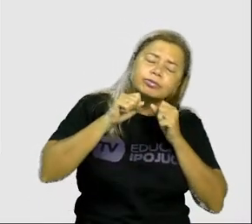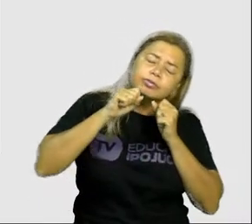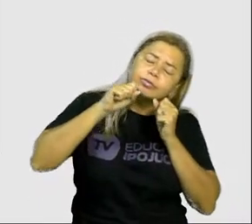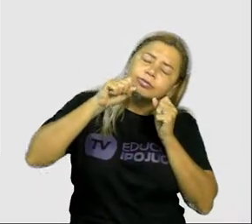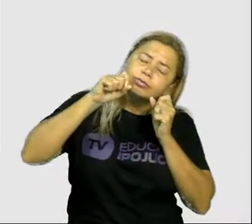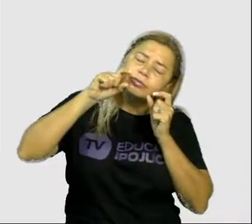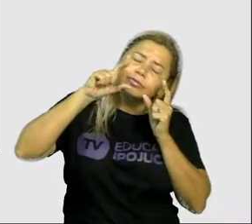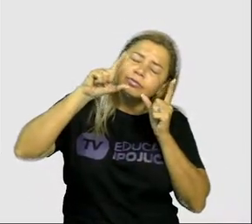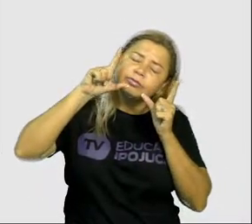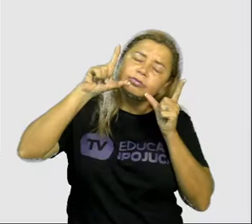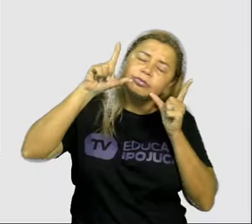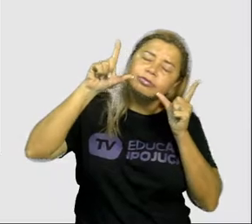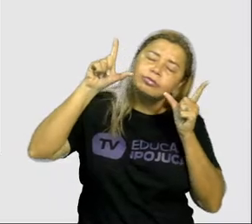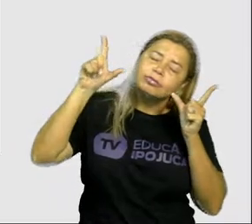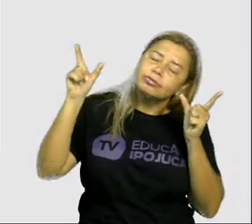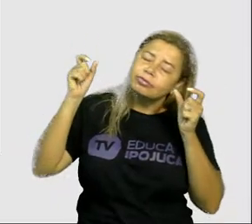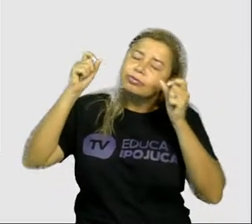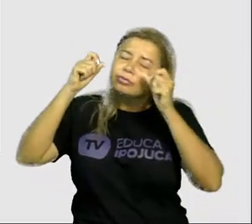muito brincar com